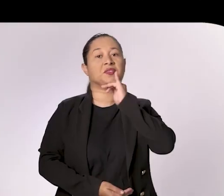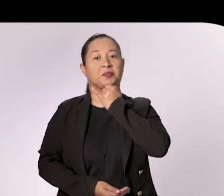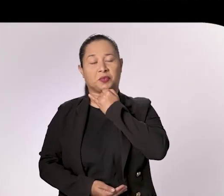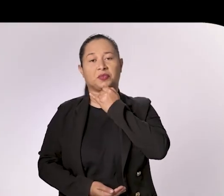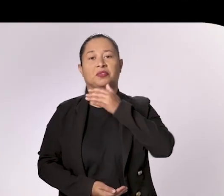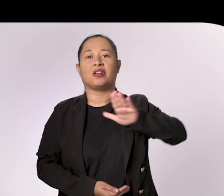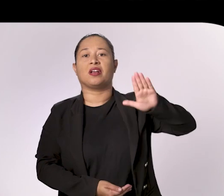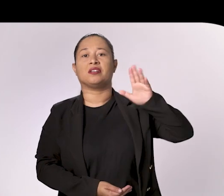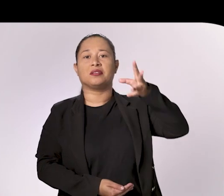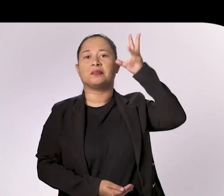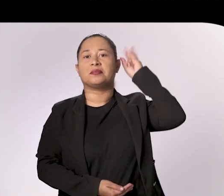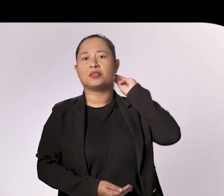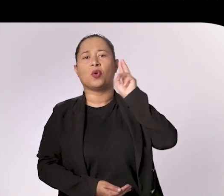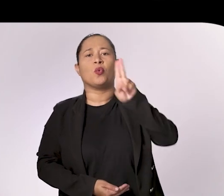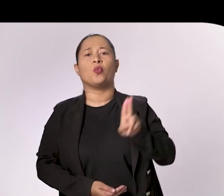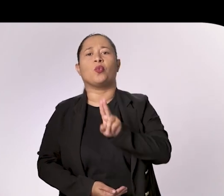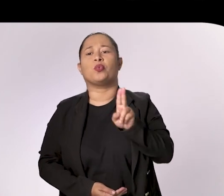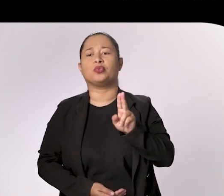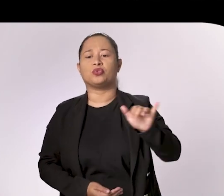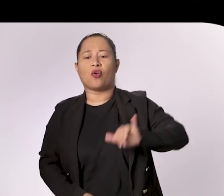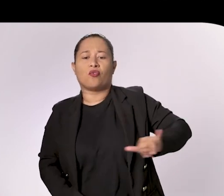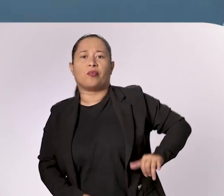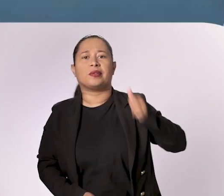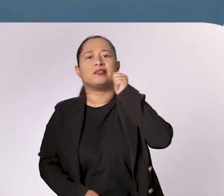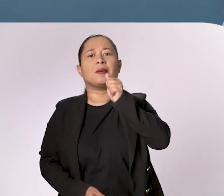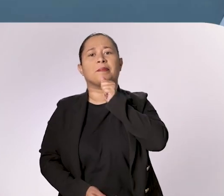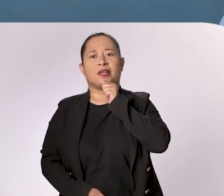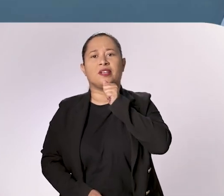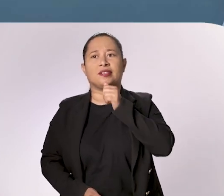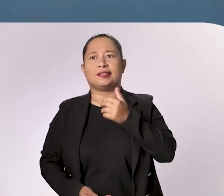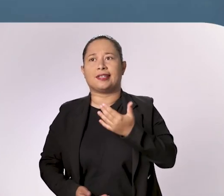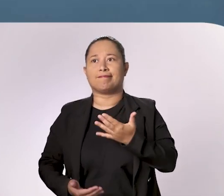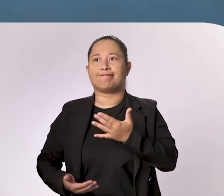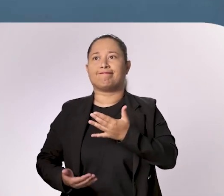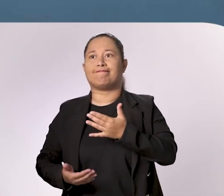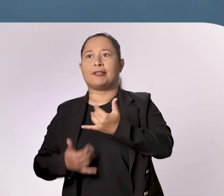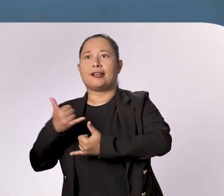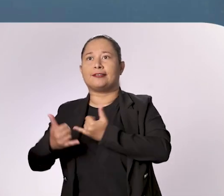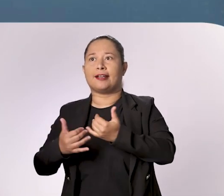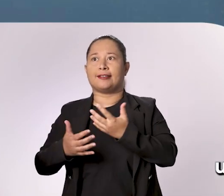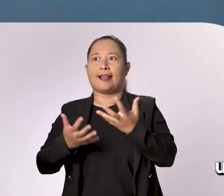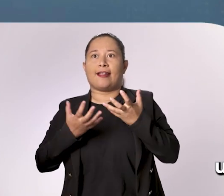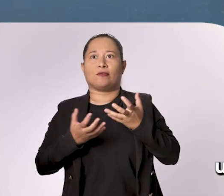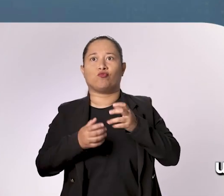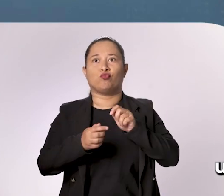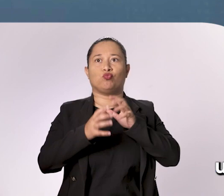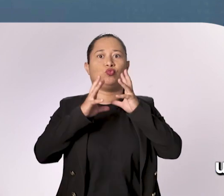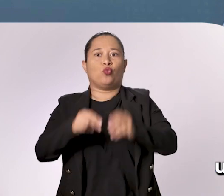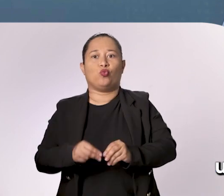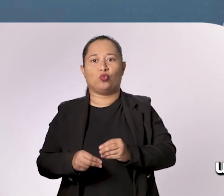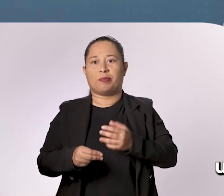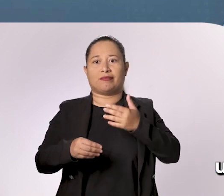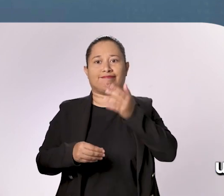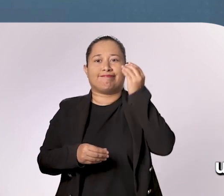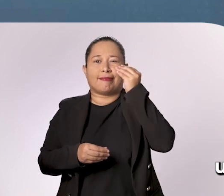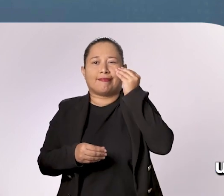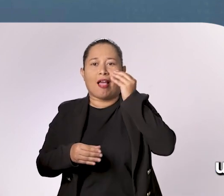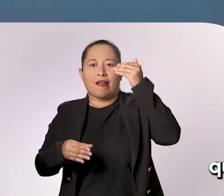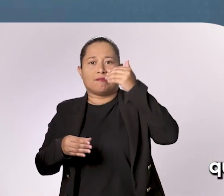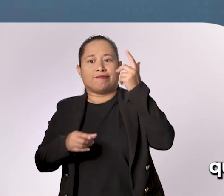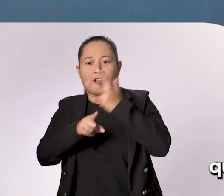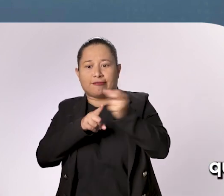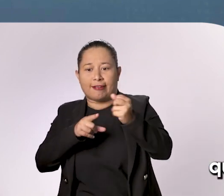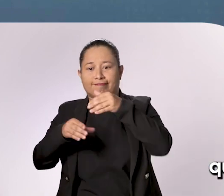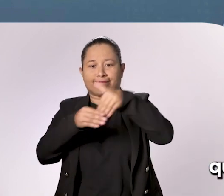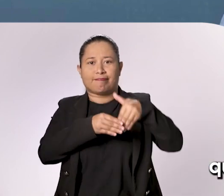Direito de resposta concedido a Raquel Lira contra Marília Raiz. É lamentável que a candidata Marília Raiz utilize a dor de uma mãe nesse